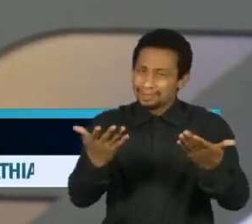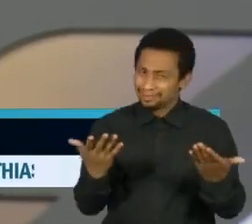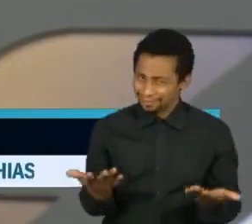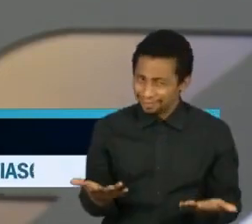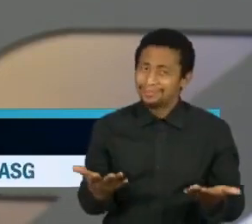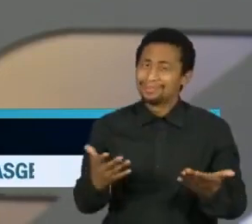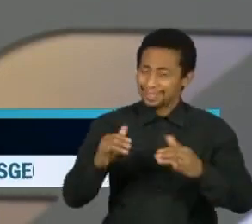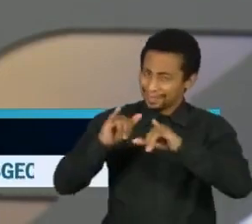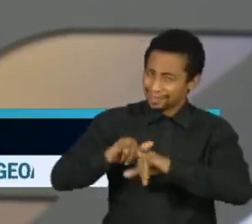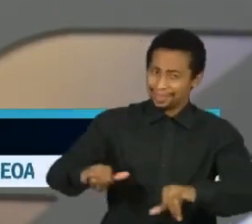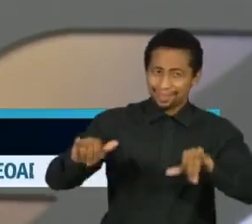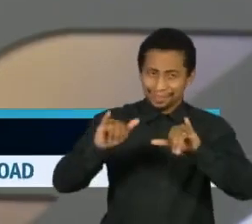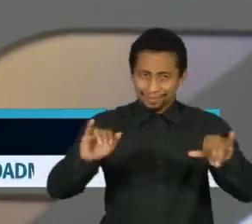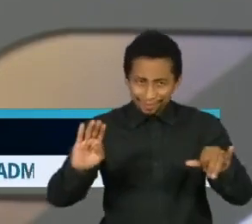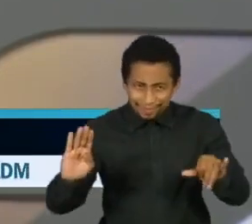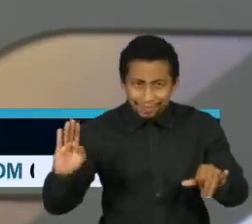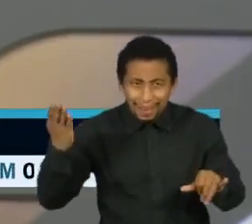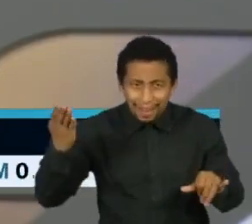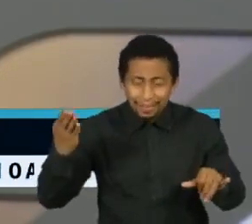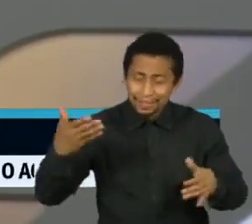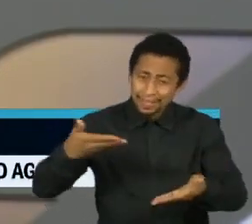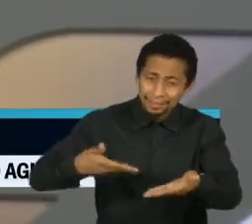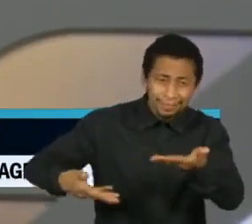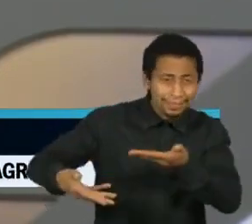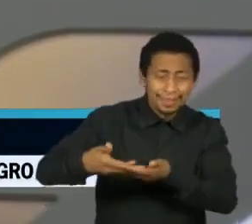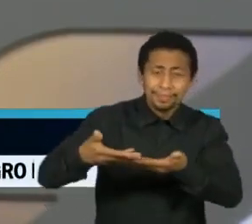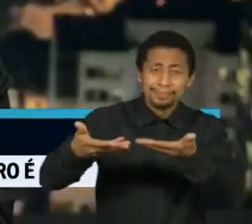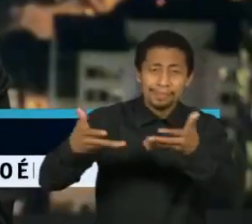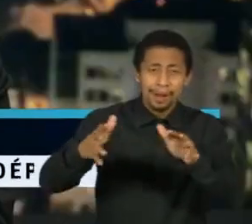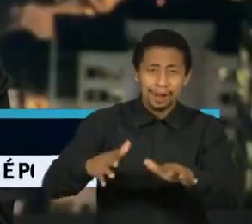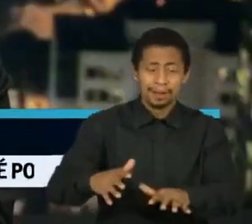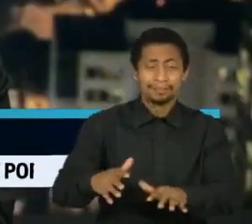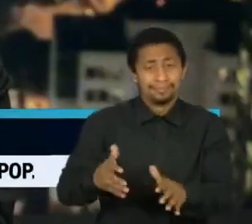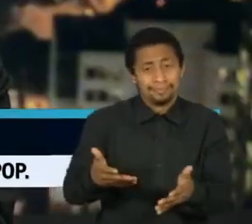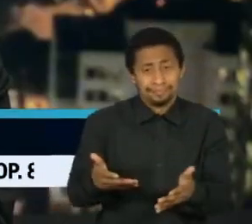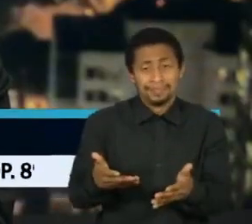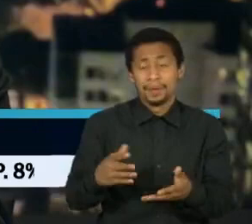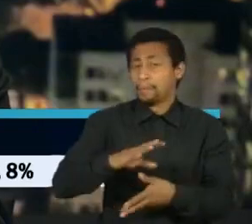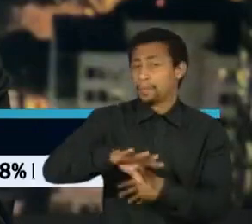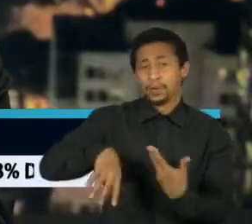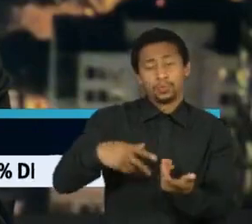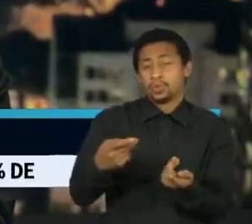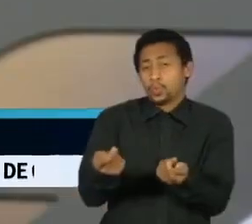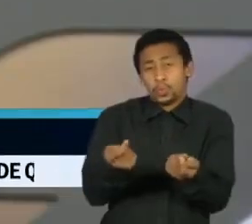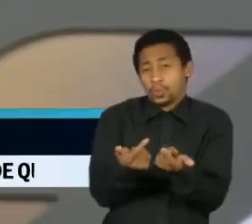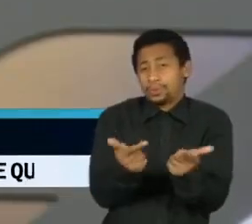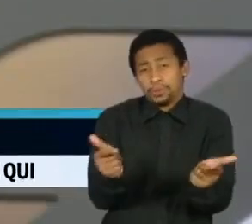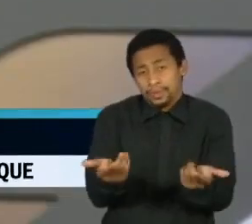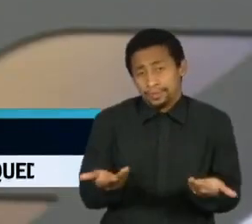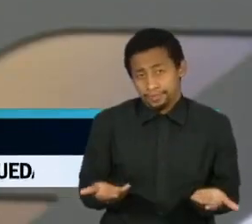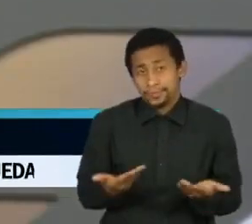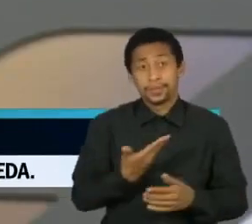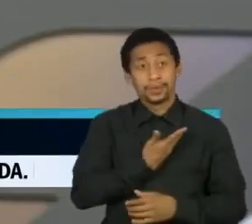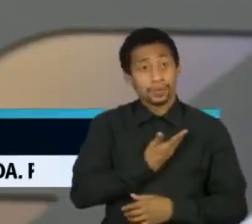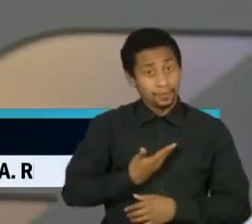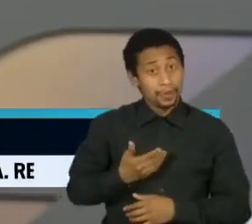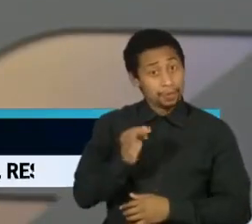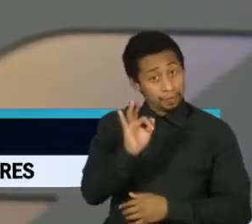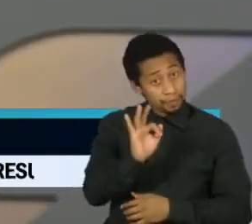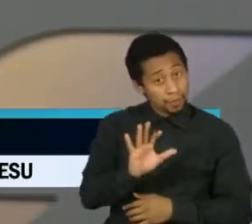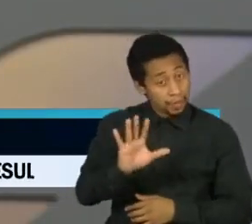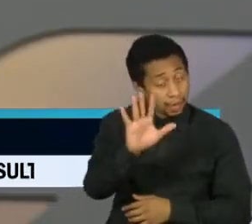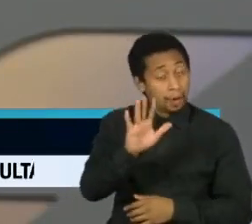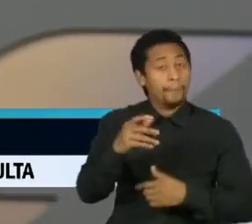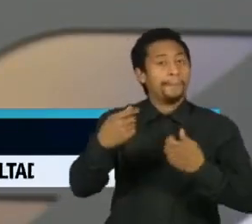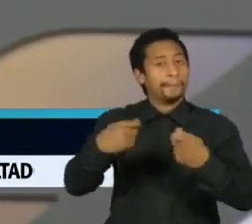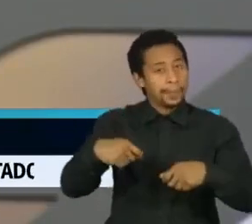tende justamente a ficar fora de controle. Porque o que o mercado precisa é de previsibilidade, o que o mercado